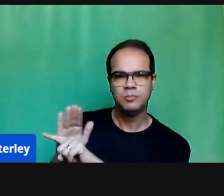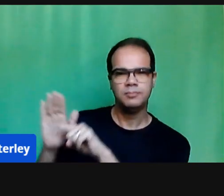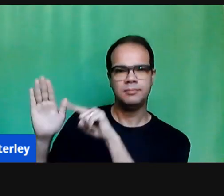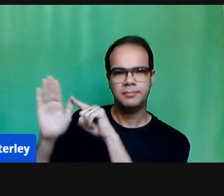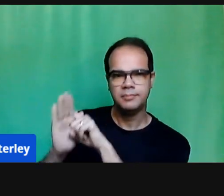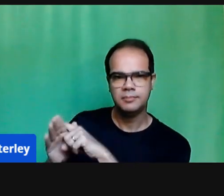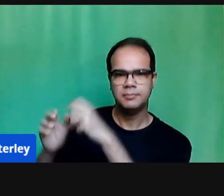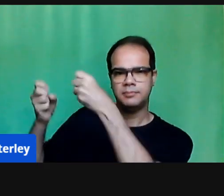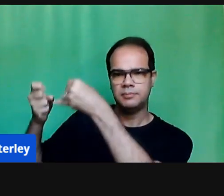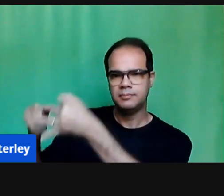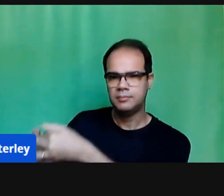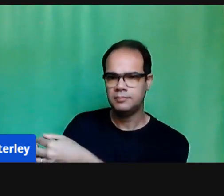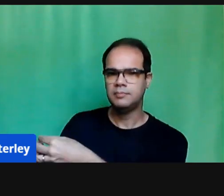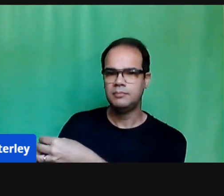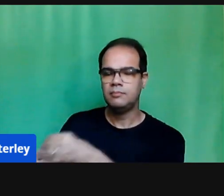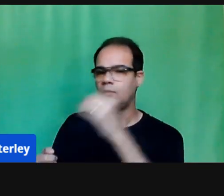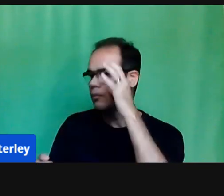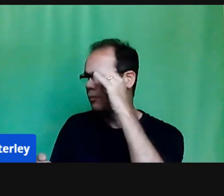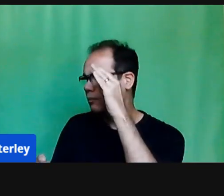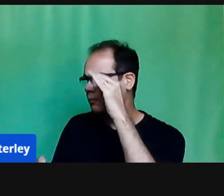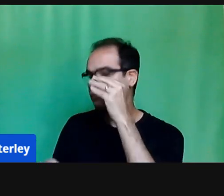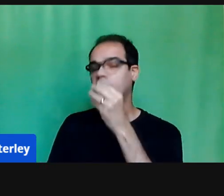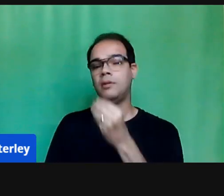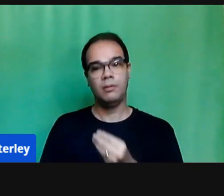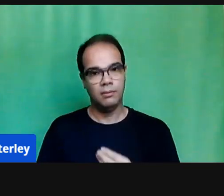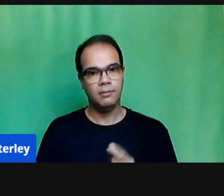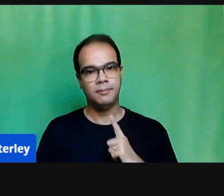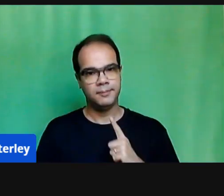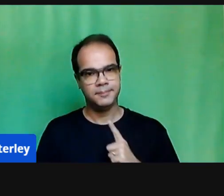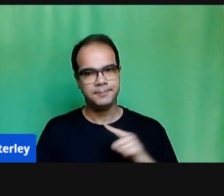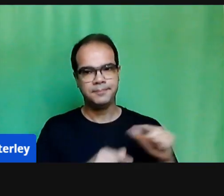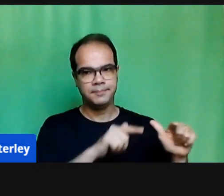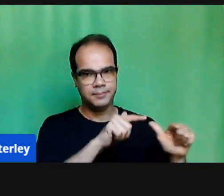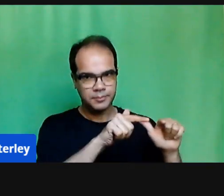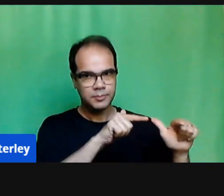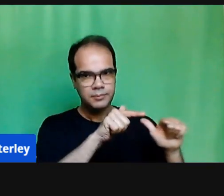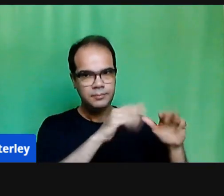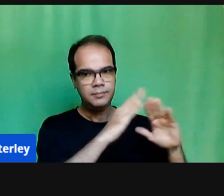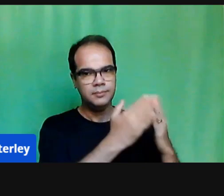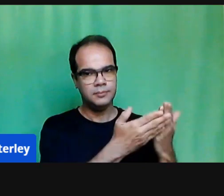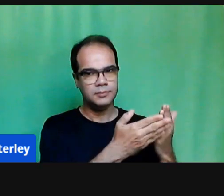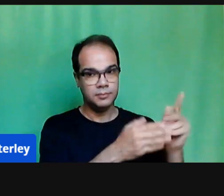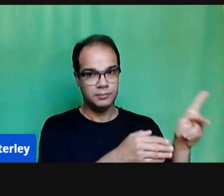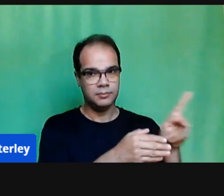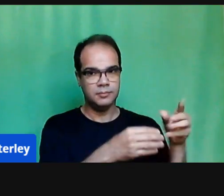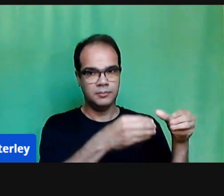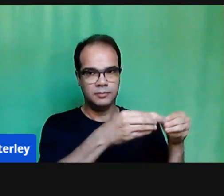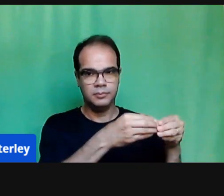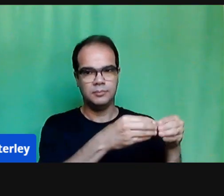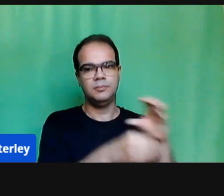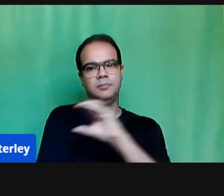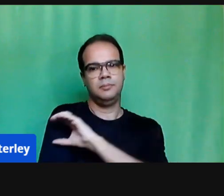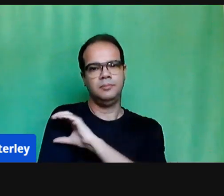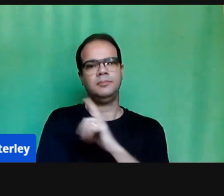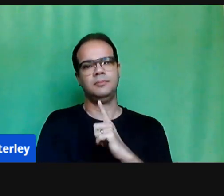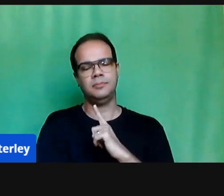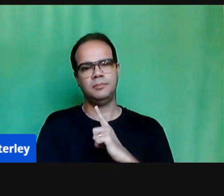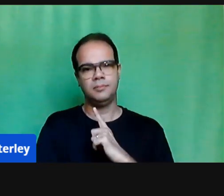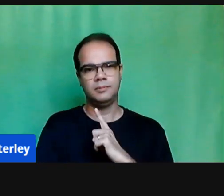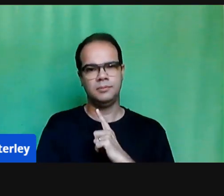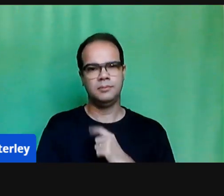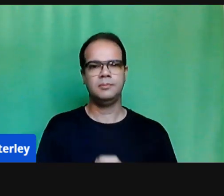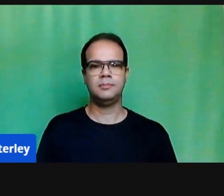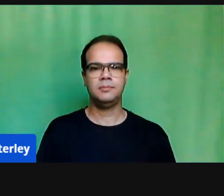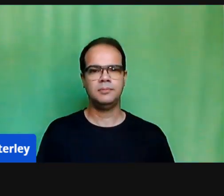que o trabalho seja remoto, é preciso que haja um vínculo. Portanto, nós fazemos um trabalho muito insistente